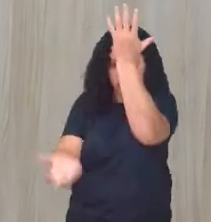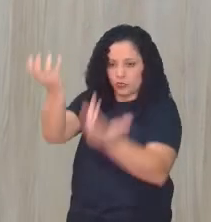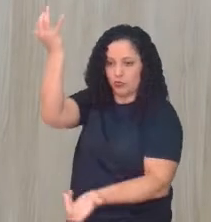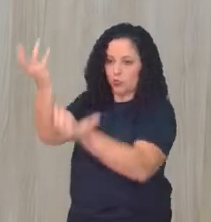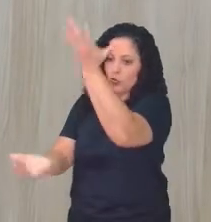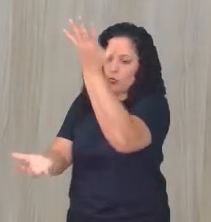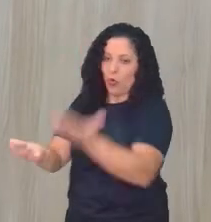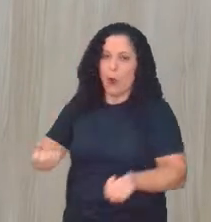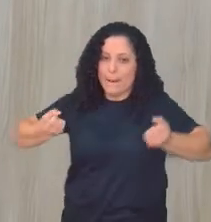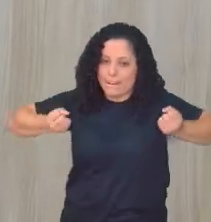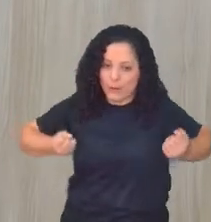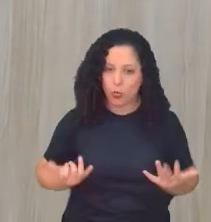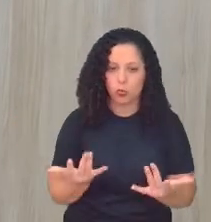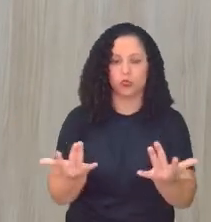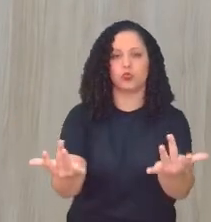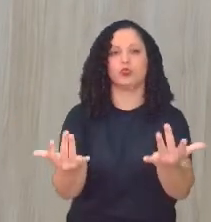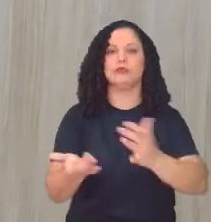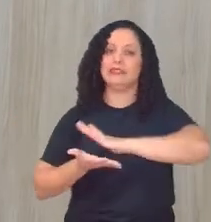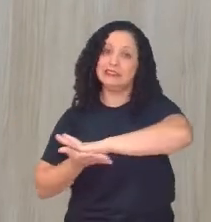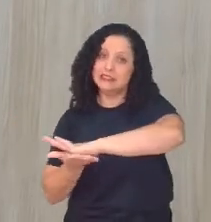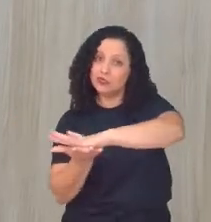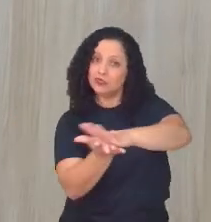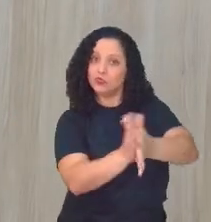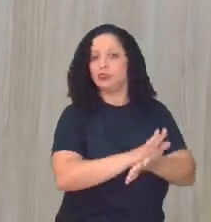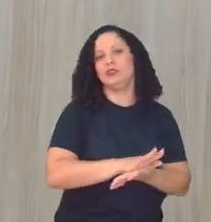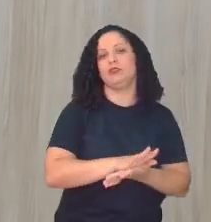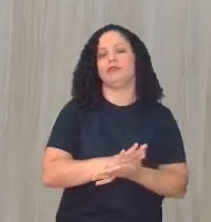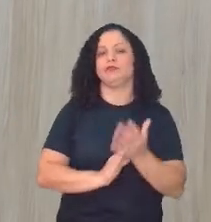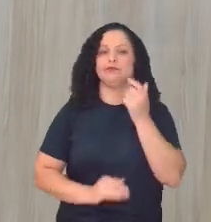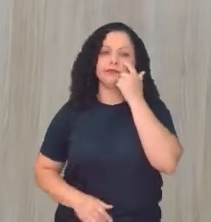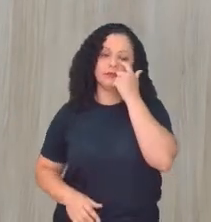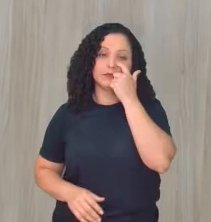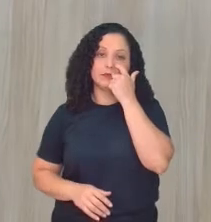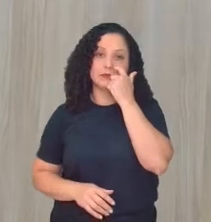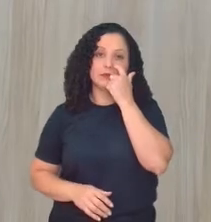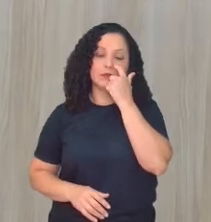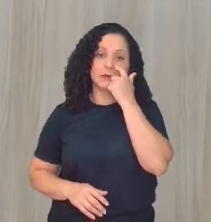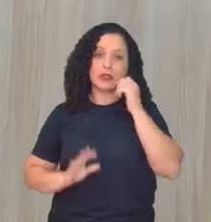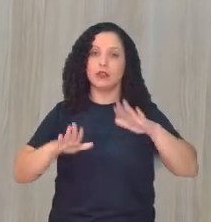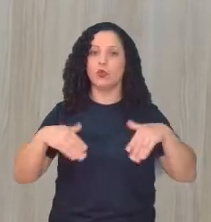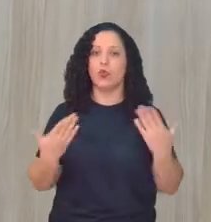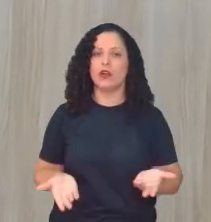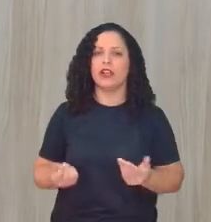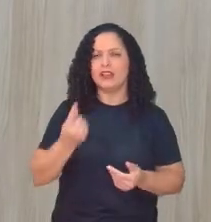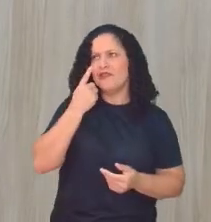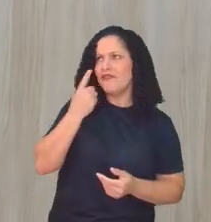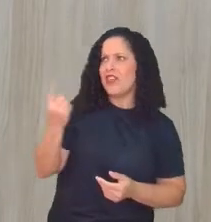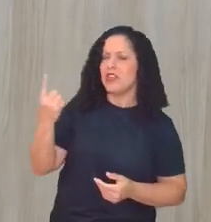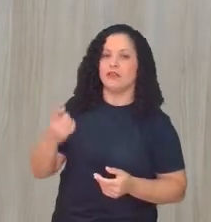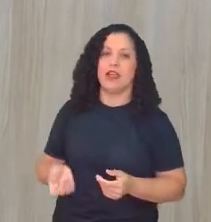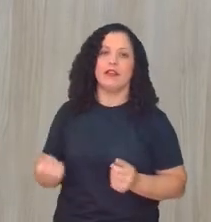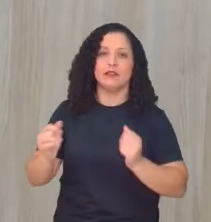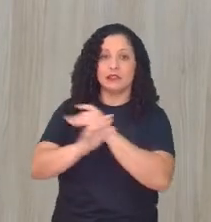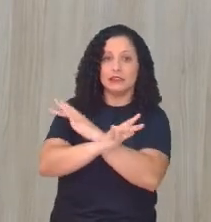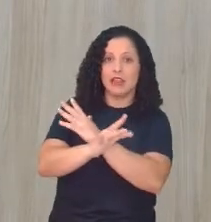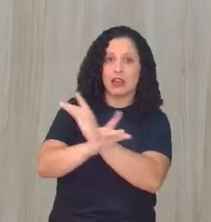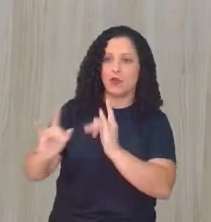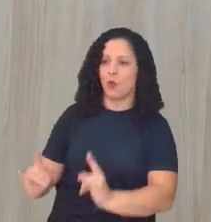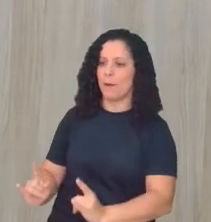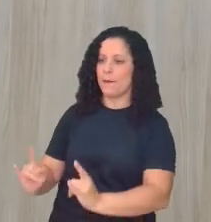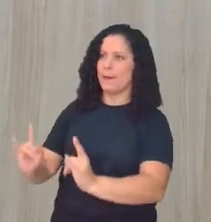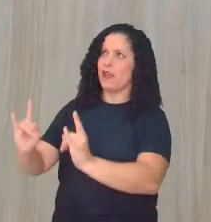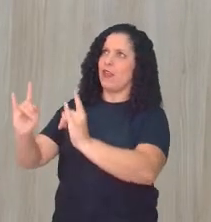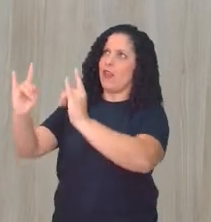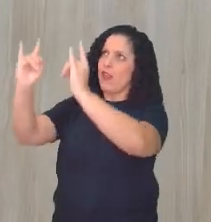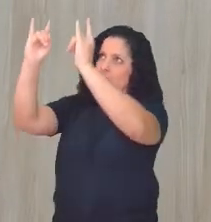incêndio. por isso que quando a gente vê, né? Na cidade, a gente vê um prédio em chamas, a não chama de